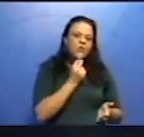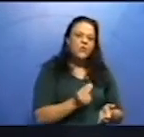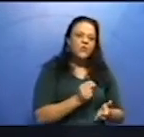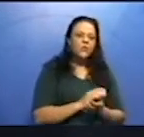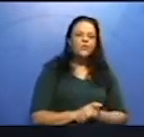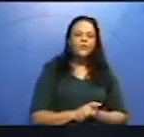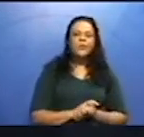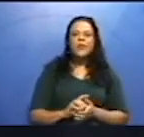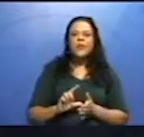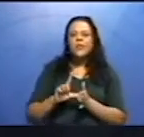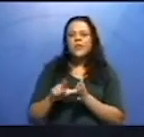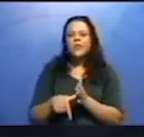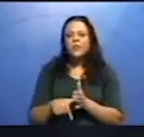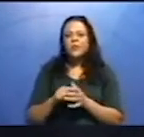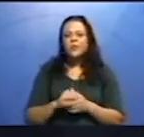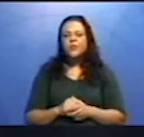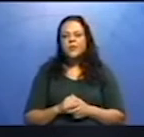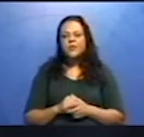se articulam.